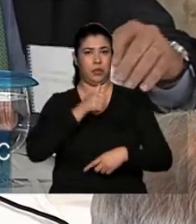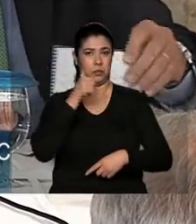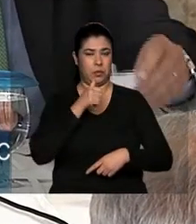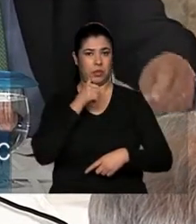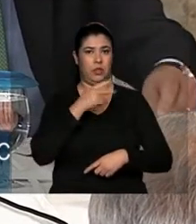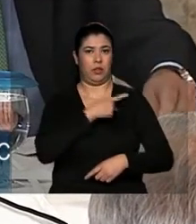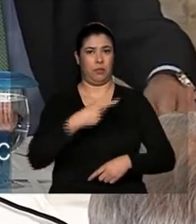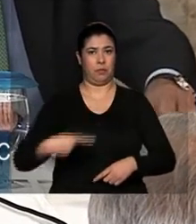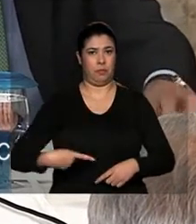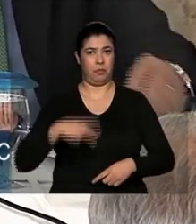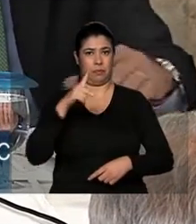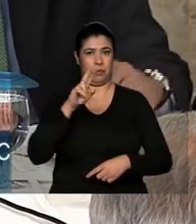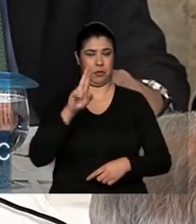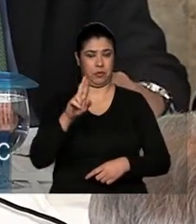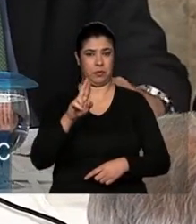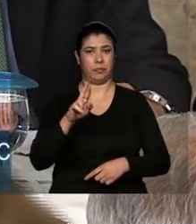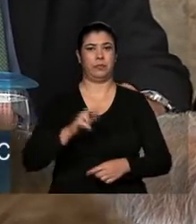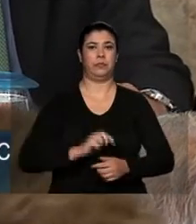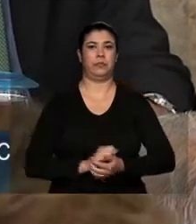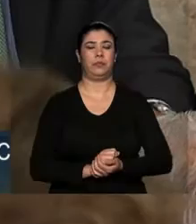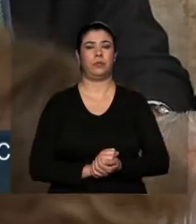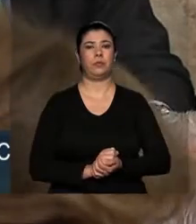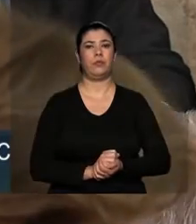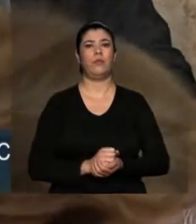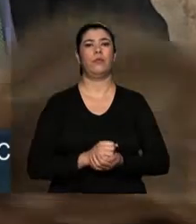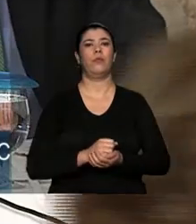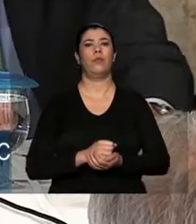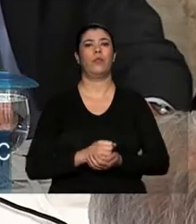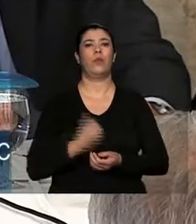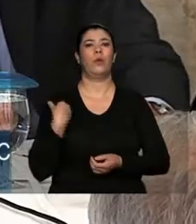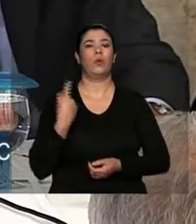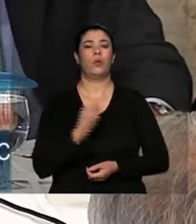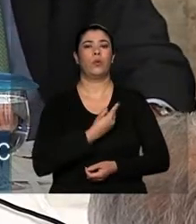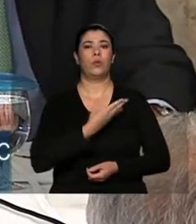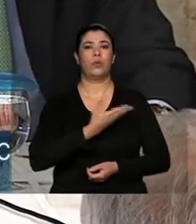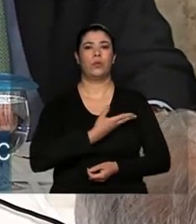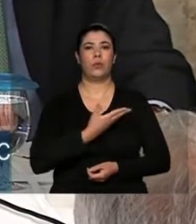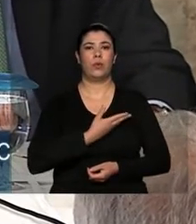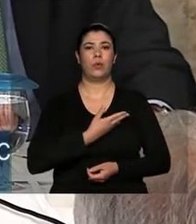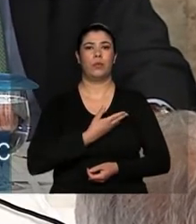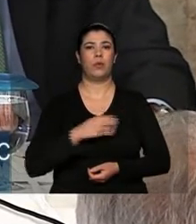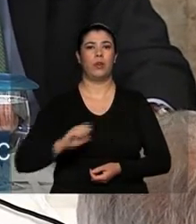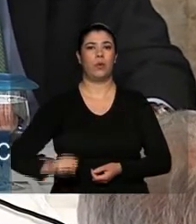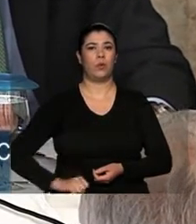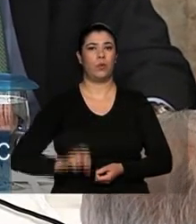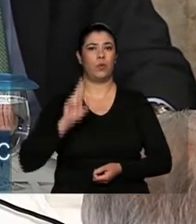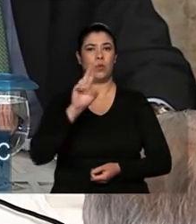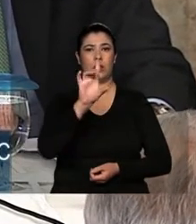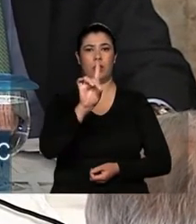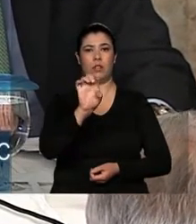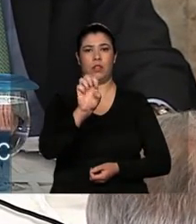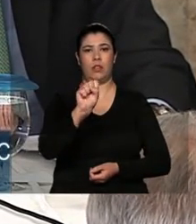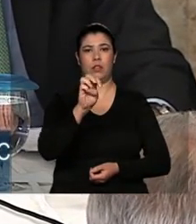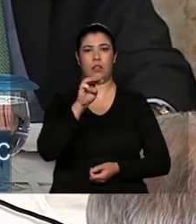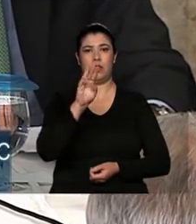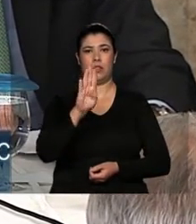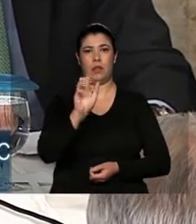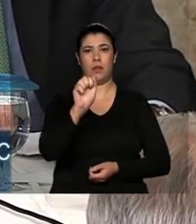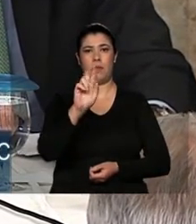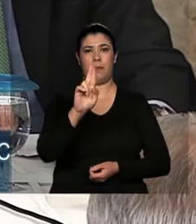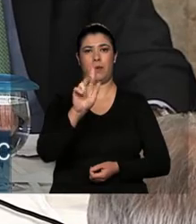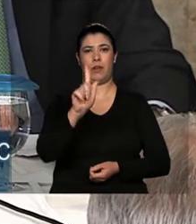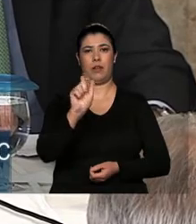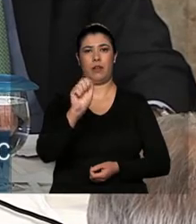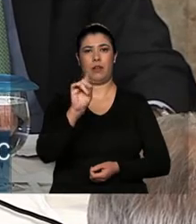da Presidência da República. O nosso amigo desembargador do Tribunal Regional do Trabalho da Nona Região,